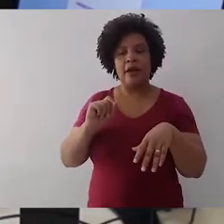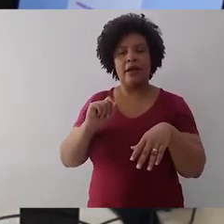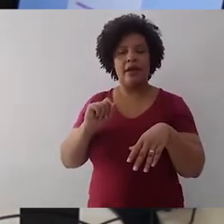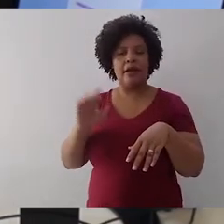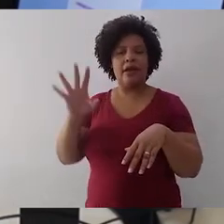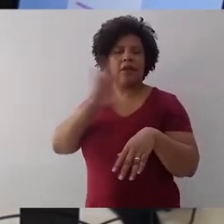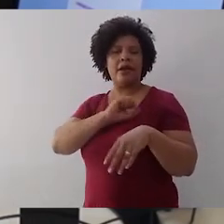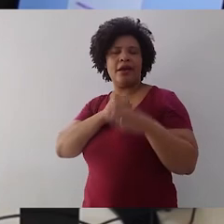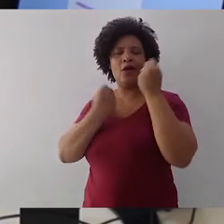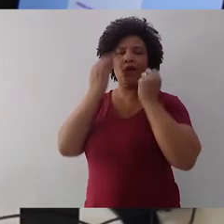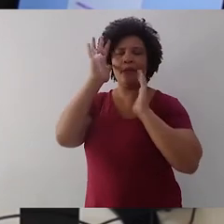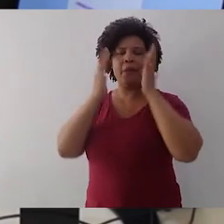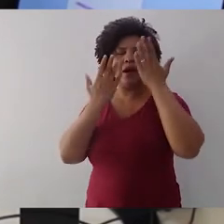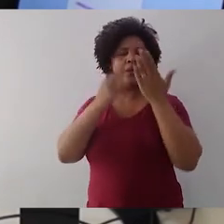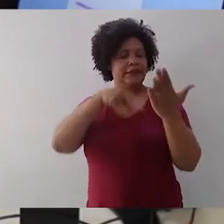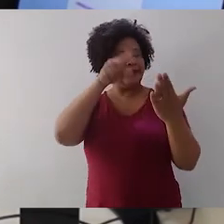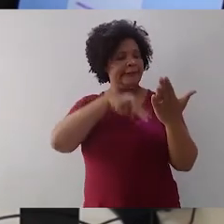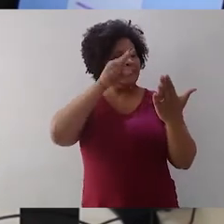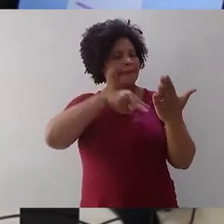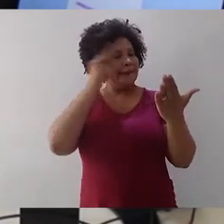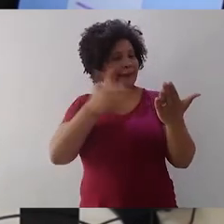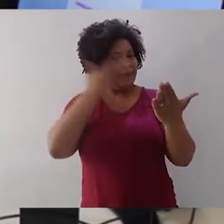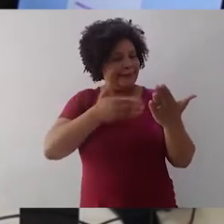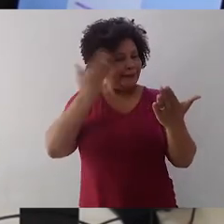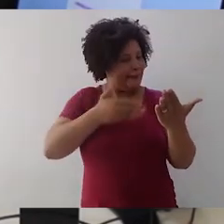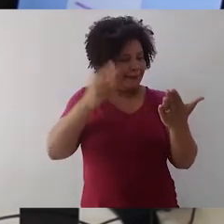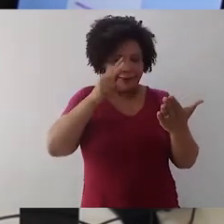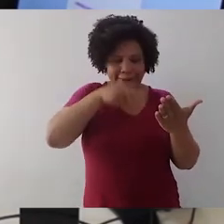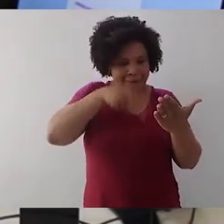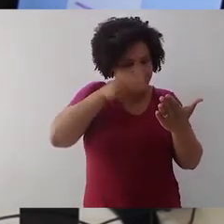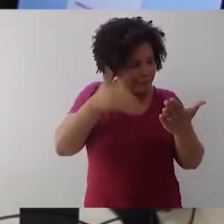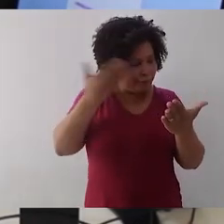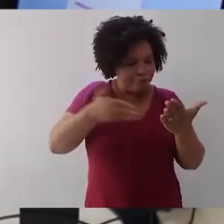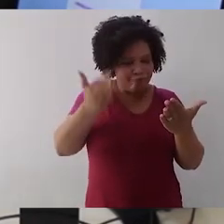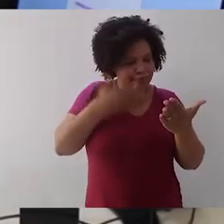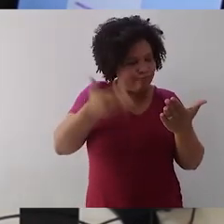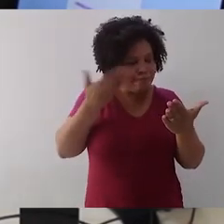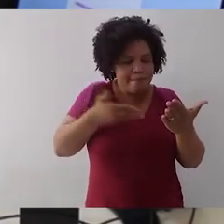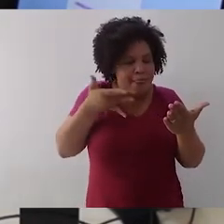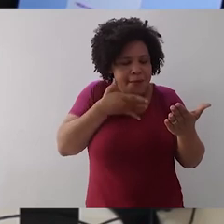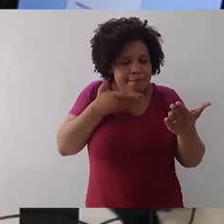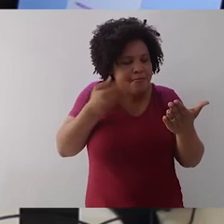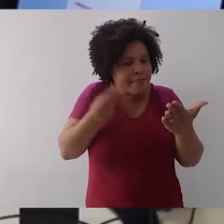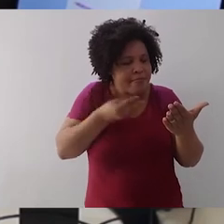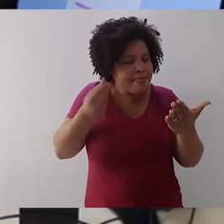lê de capa a capa e não consegue parar, isso significa uma boa técnica porque a leitura transcorre com muita